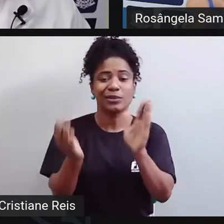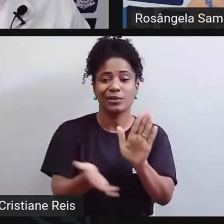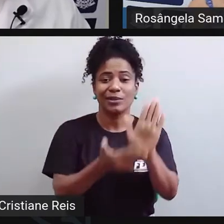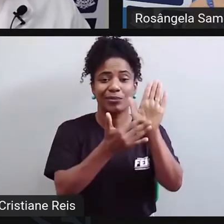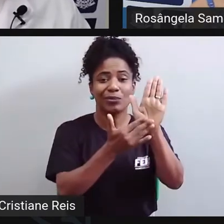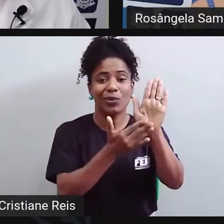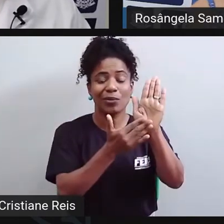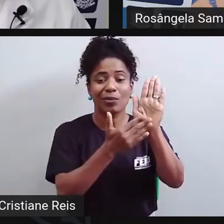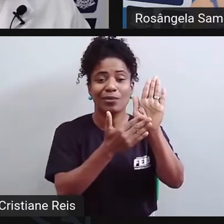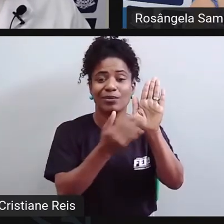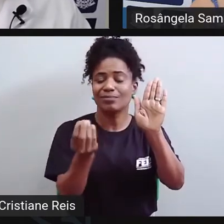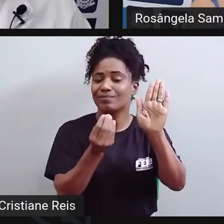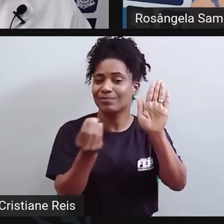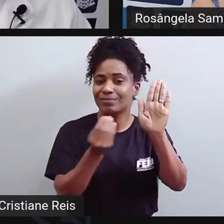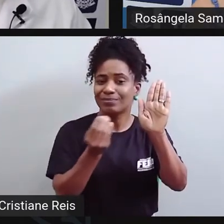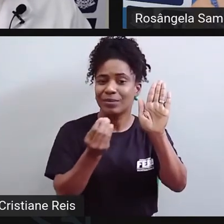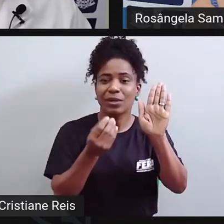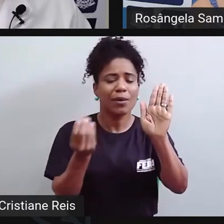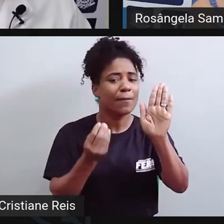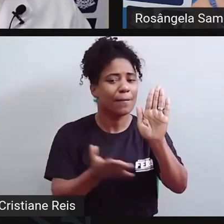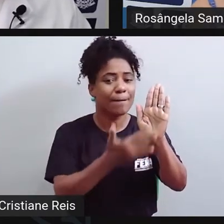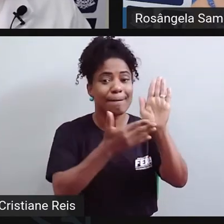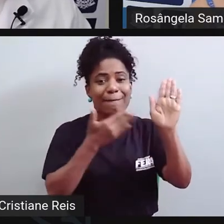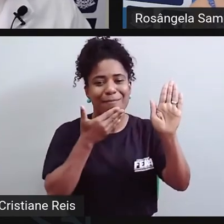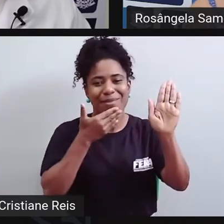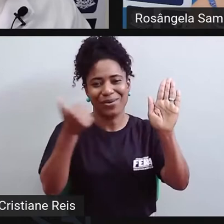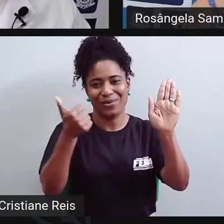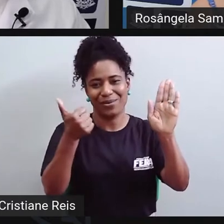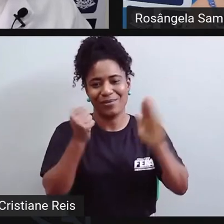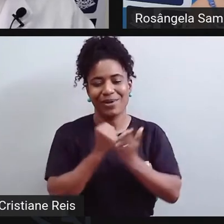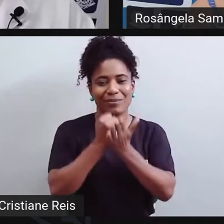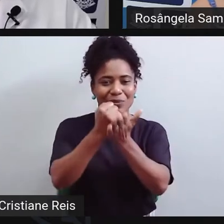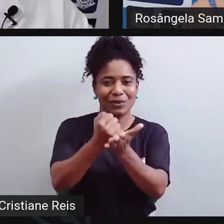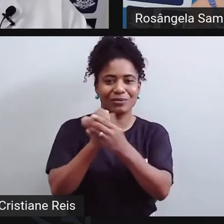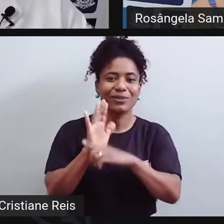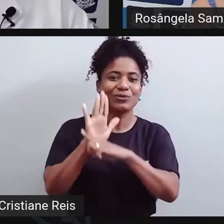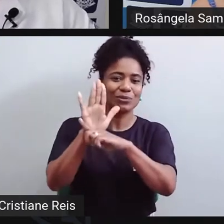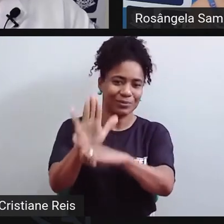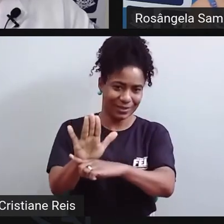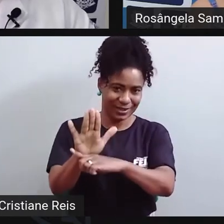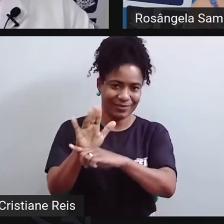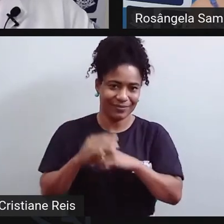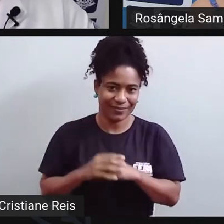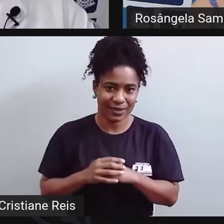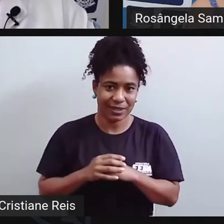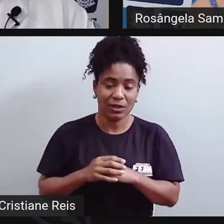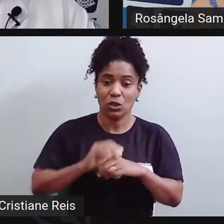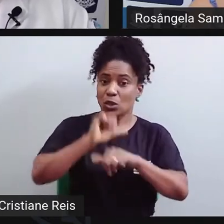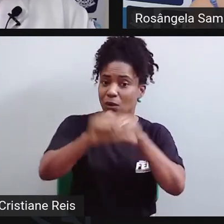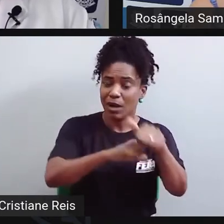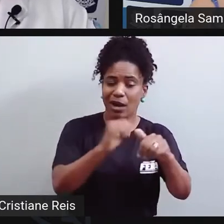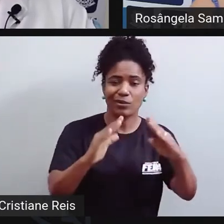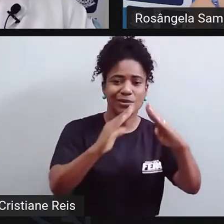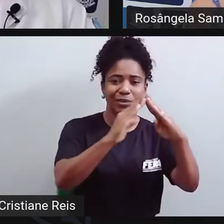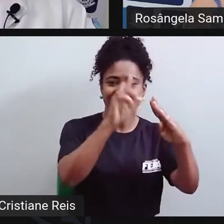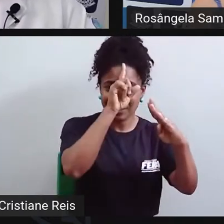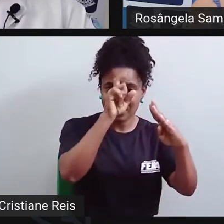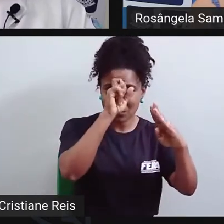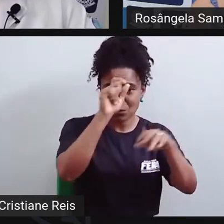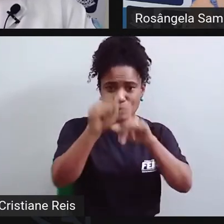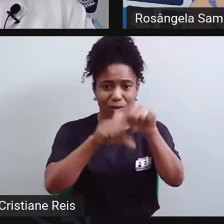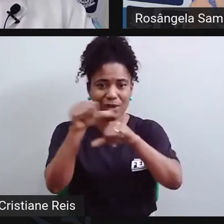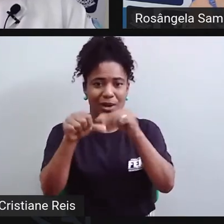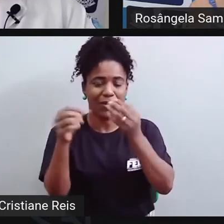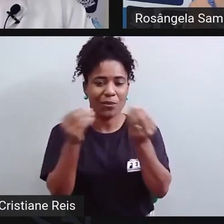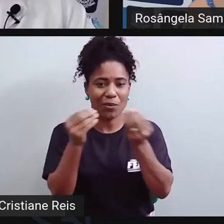proposta que eles queriam dar, aquilo que eles passam a chamar de reforma psiquiátrica, que tem a ver com a